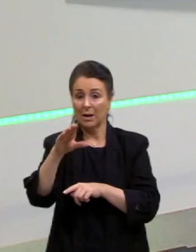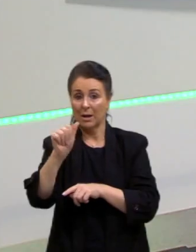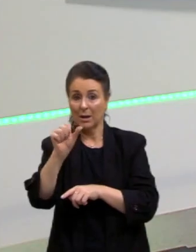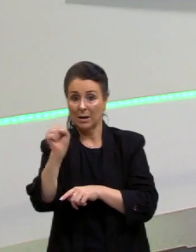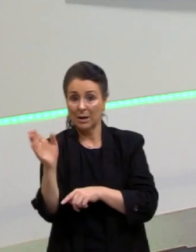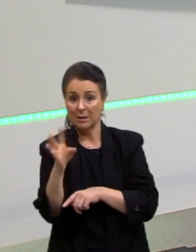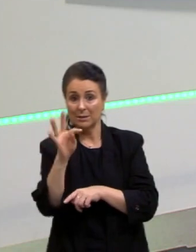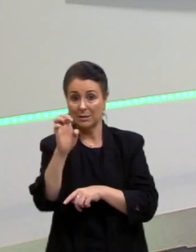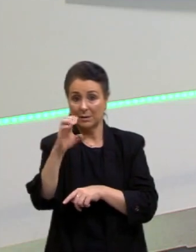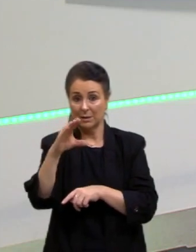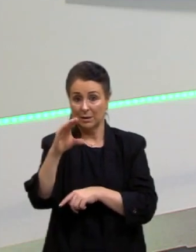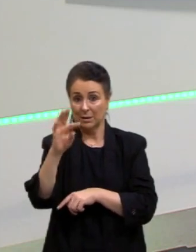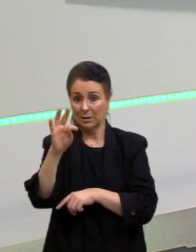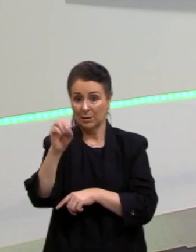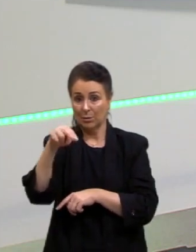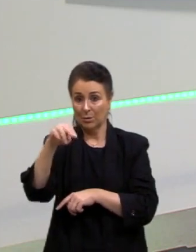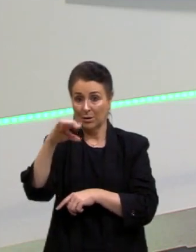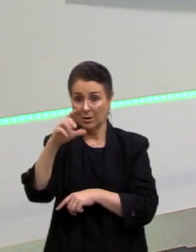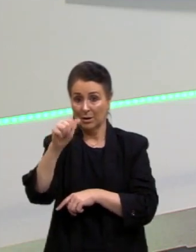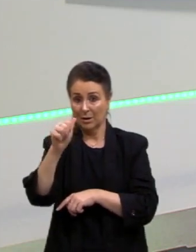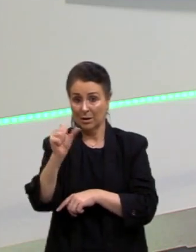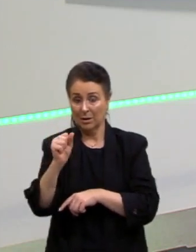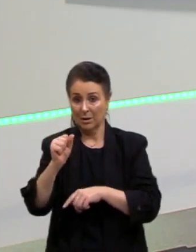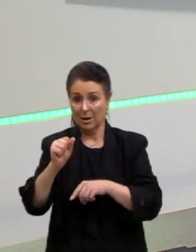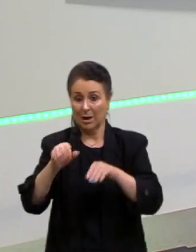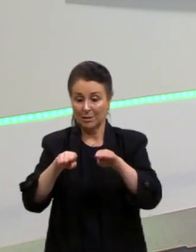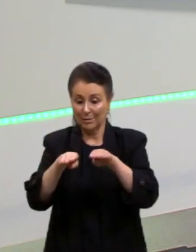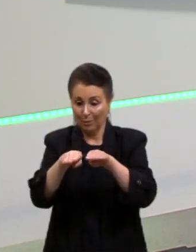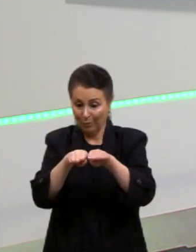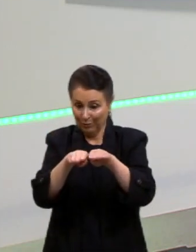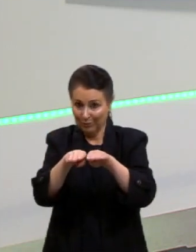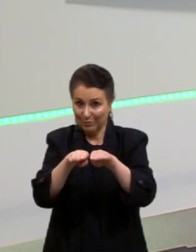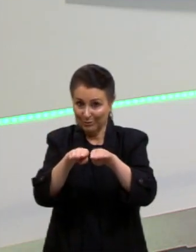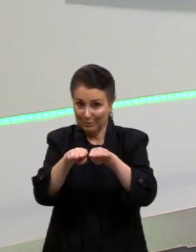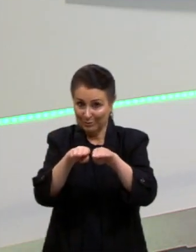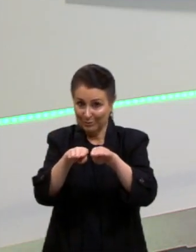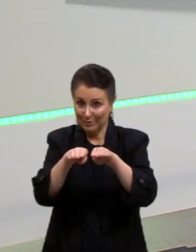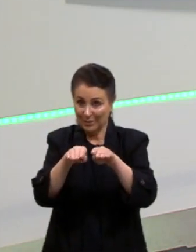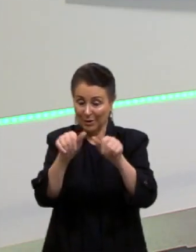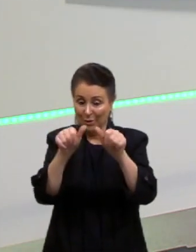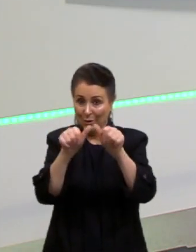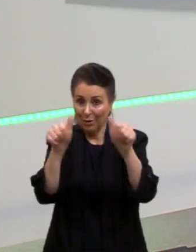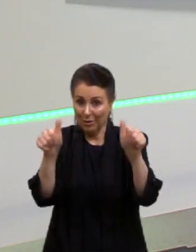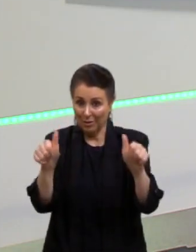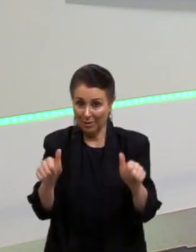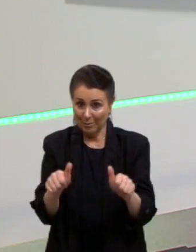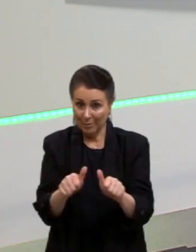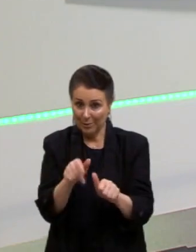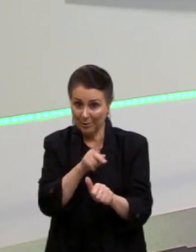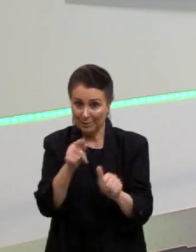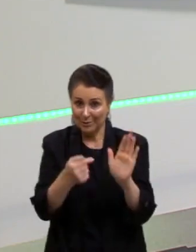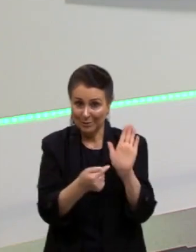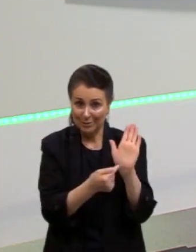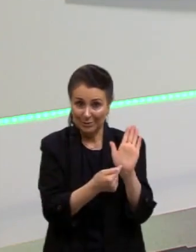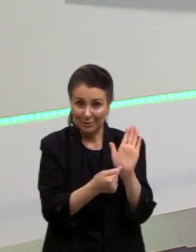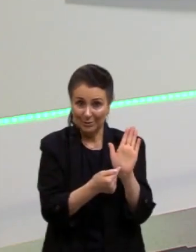uma imagem mostrando as diferentes etapas do